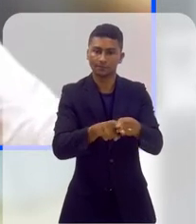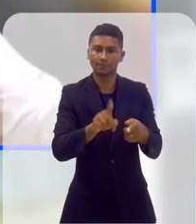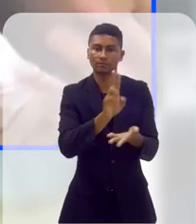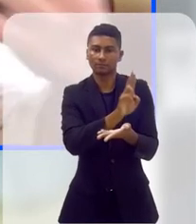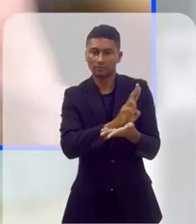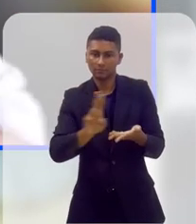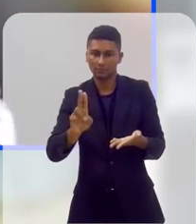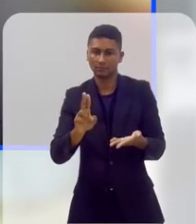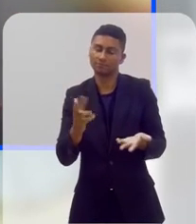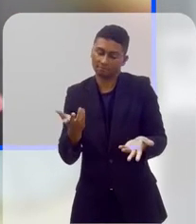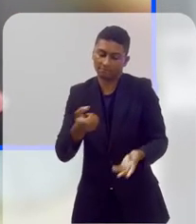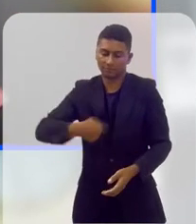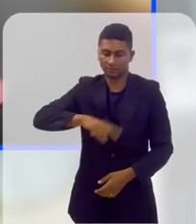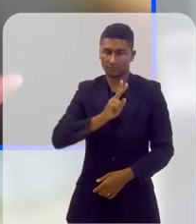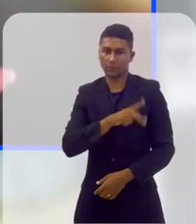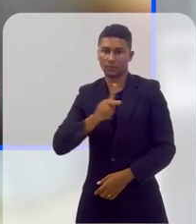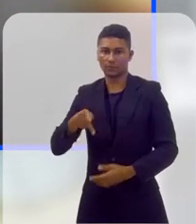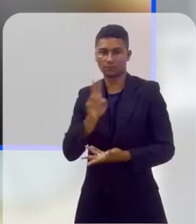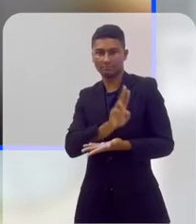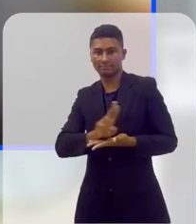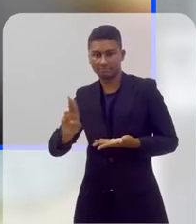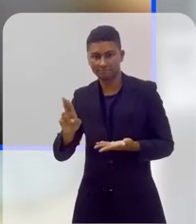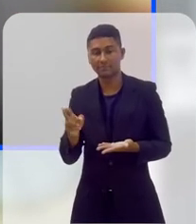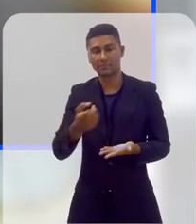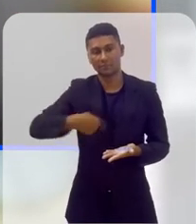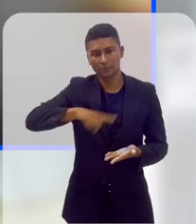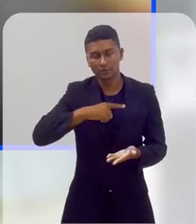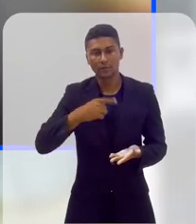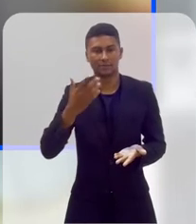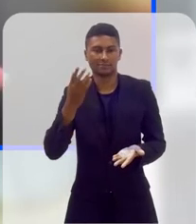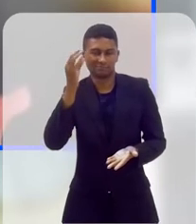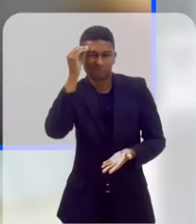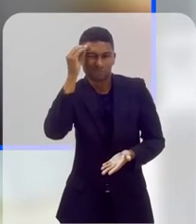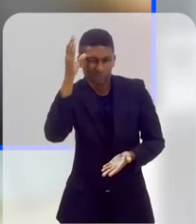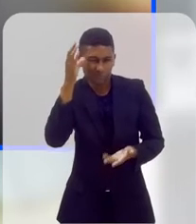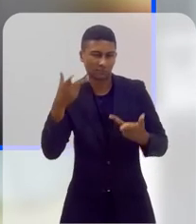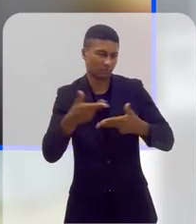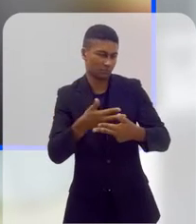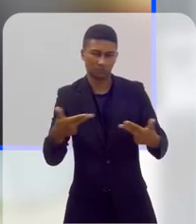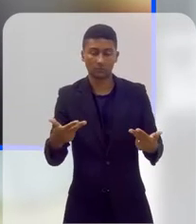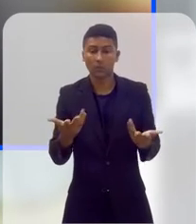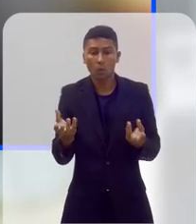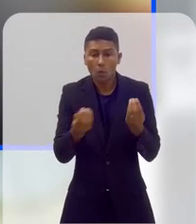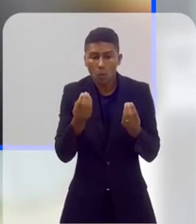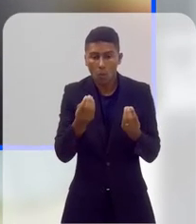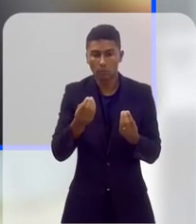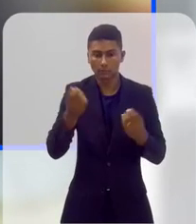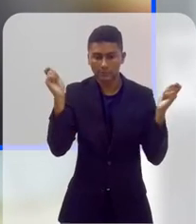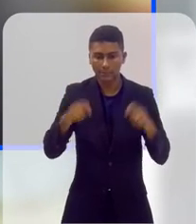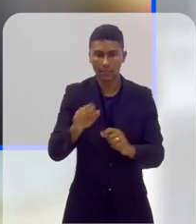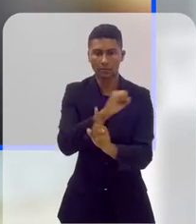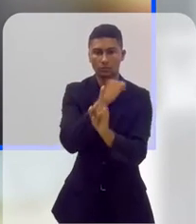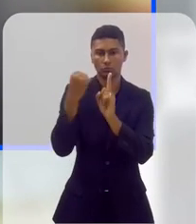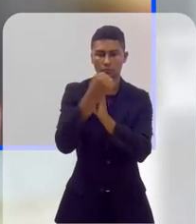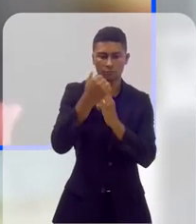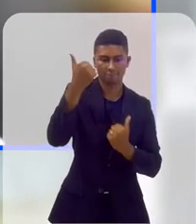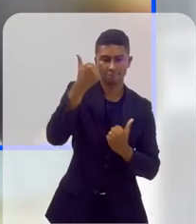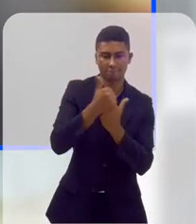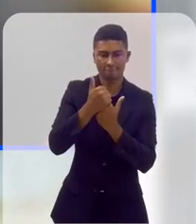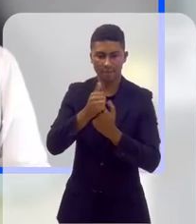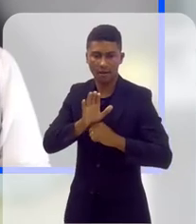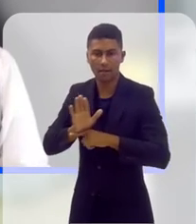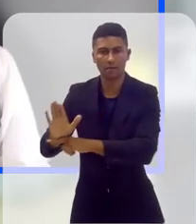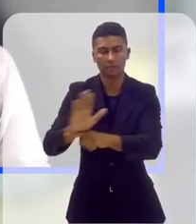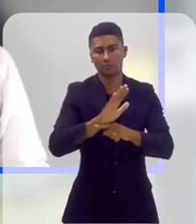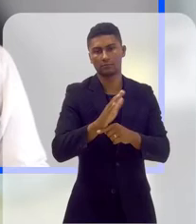demandas e também de um saber acadêmico, né? Nós somos professores universitários e construímos esse saber acadêmico, o que é que